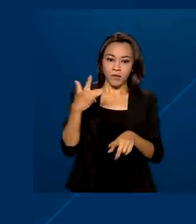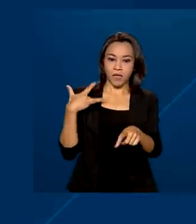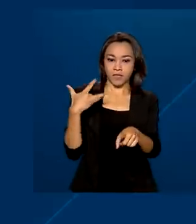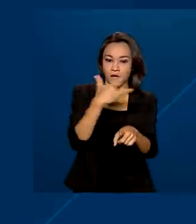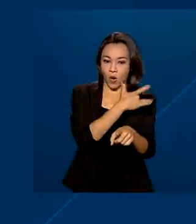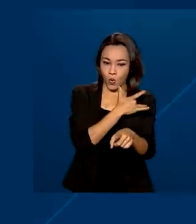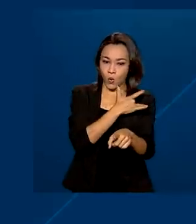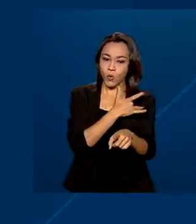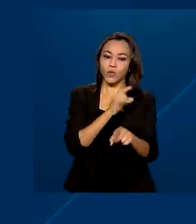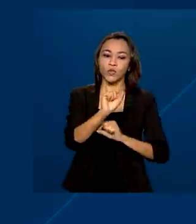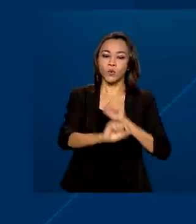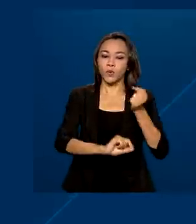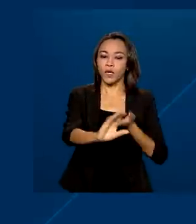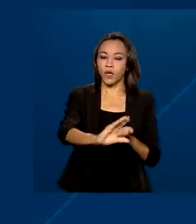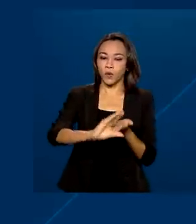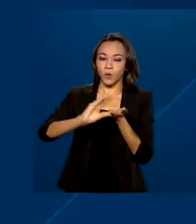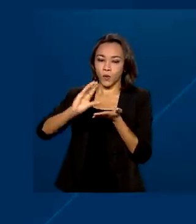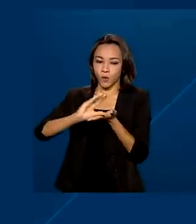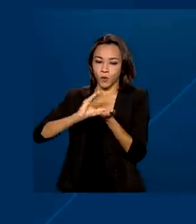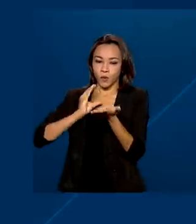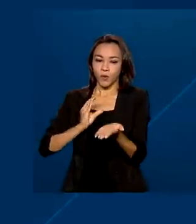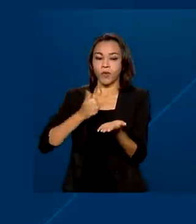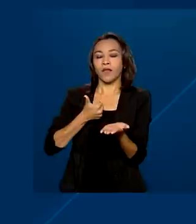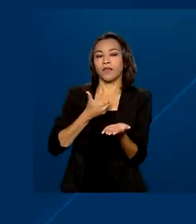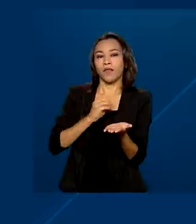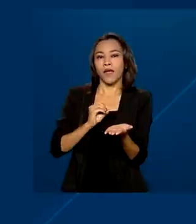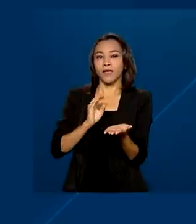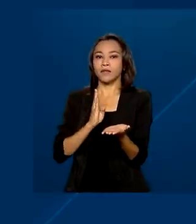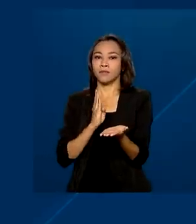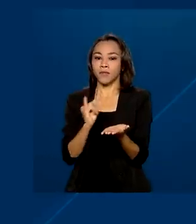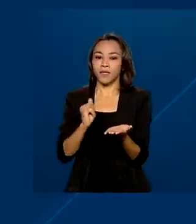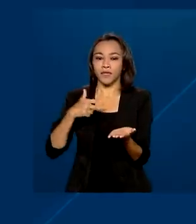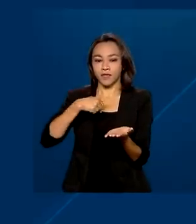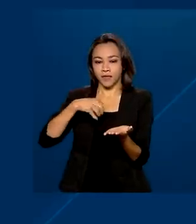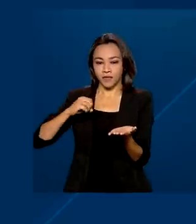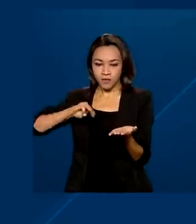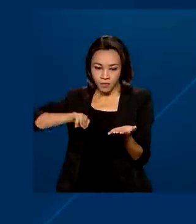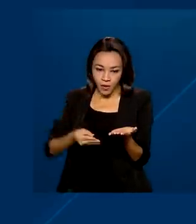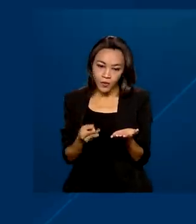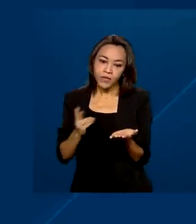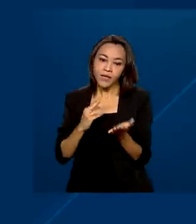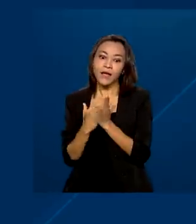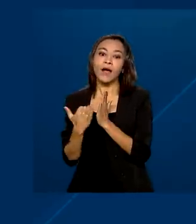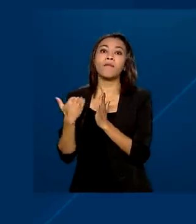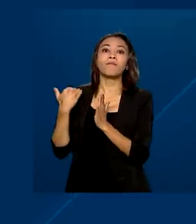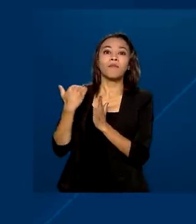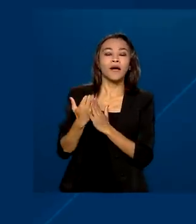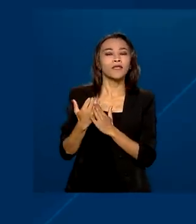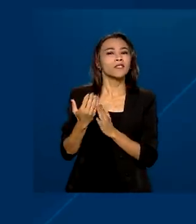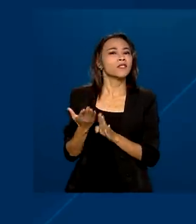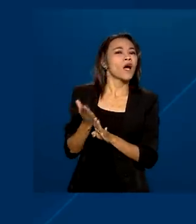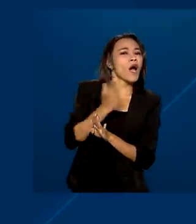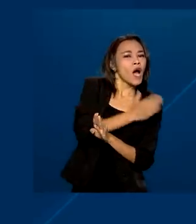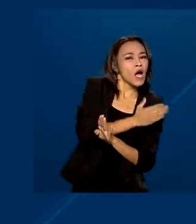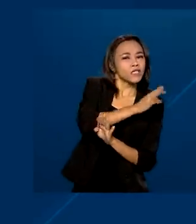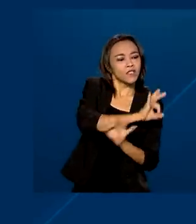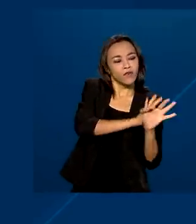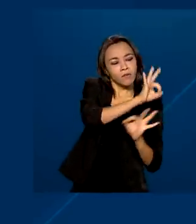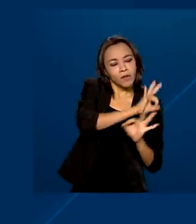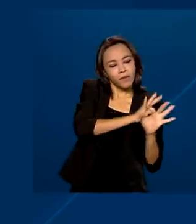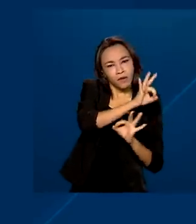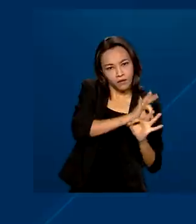está sendo destinado 10 bilhões e 700 milhões de reais a mais do que o que foi reservado em